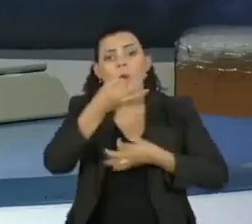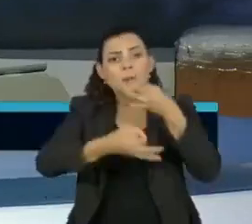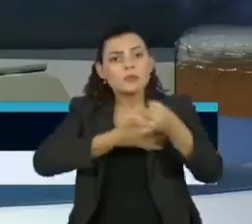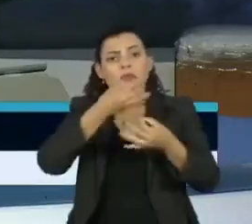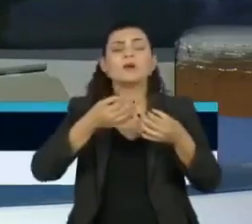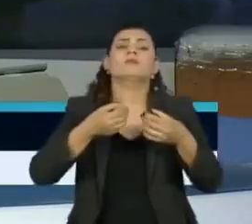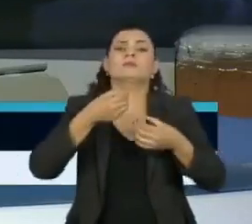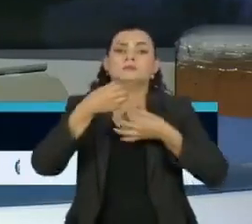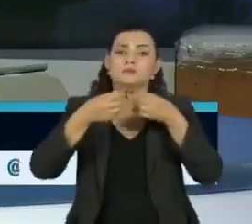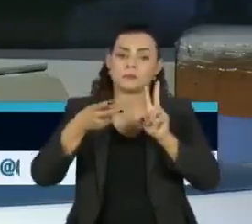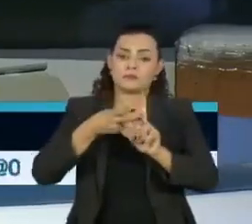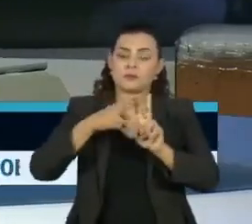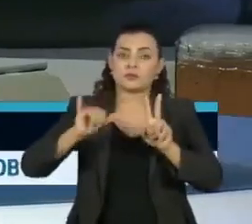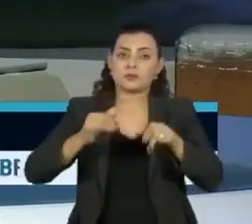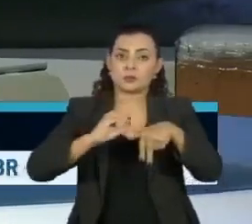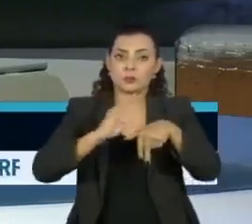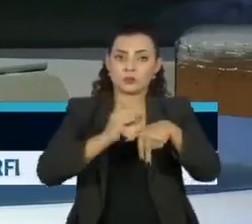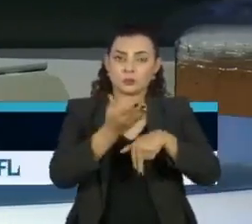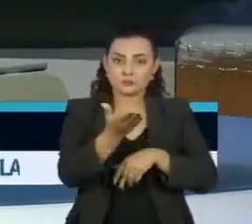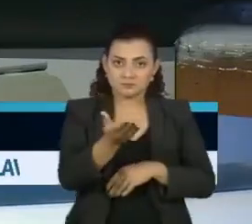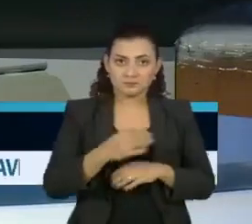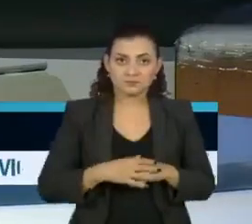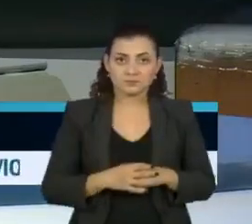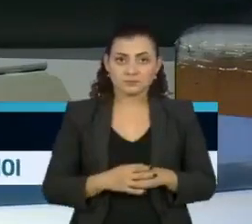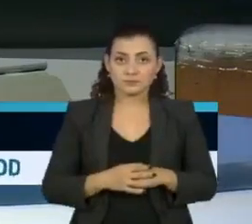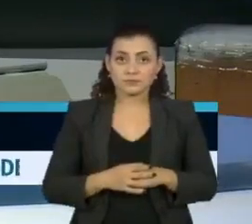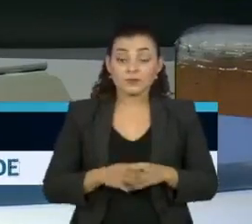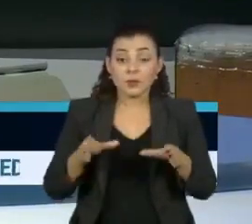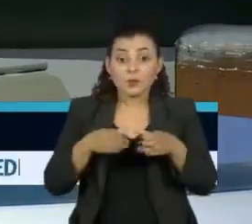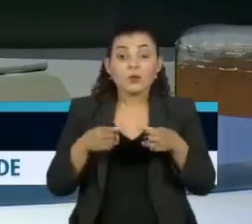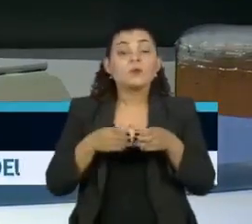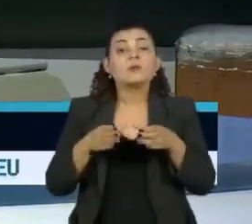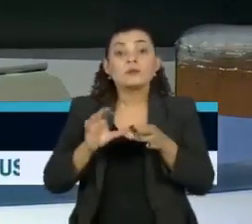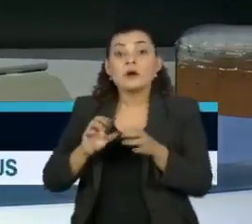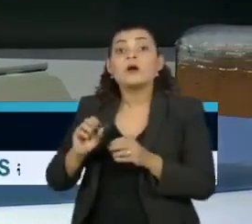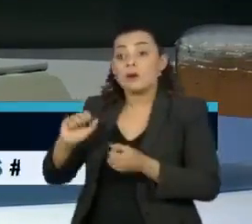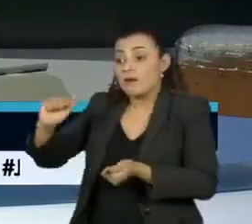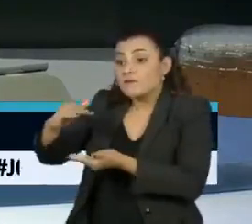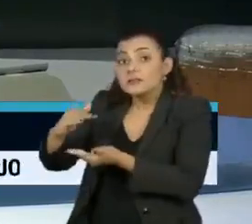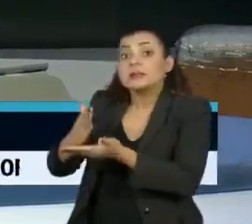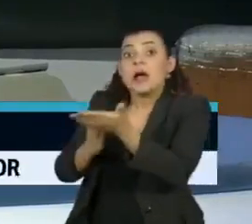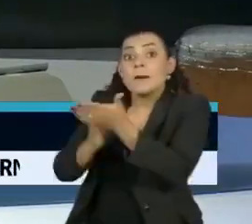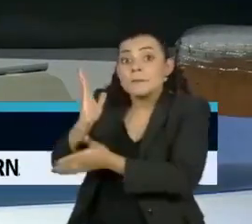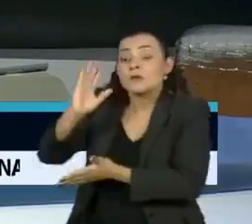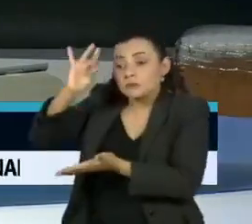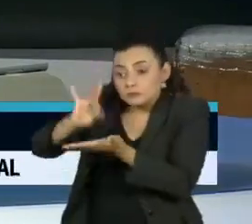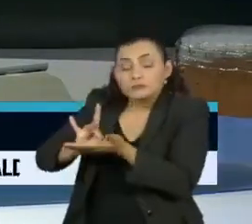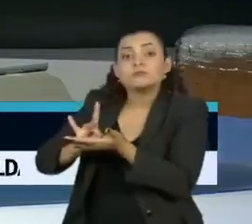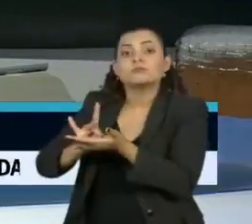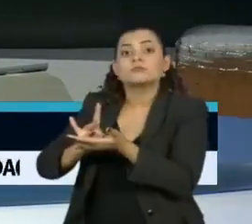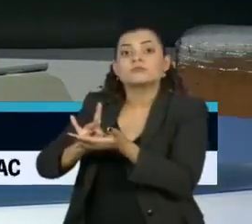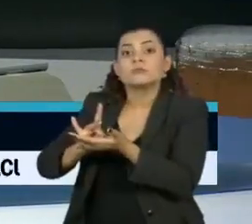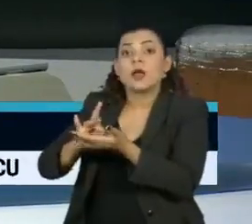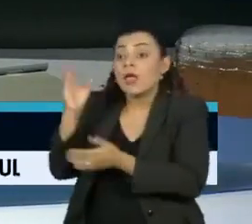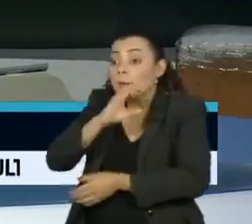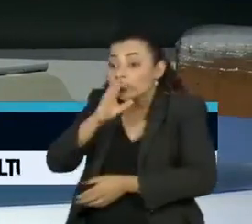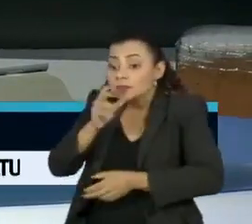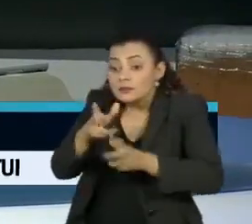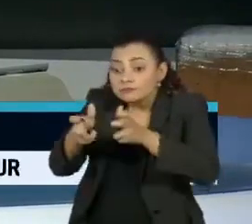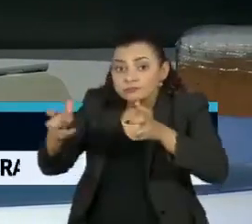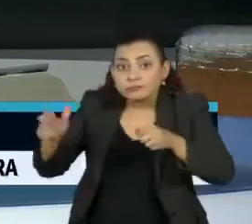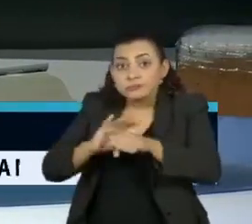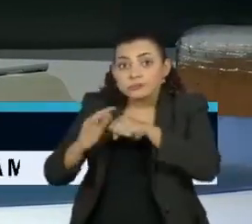A Organização Mundial da Saúde prevê aprovar o uso emergencial da Coronavac em março. A vacina contra a Covid-19,